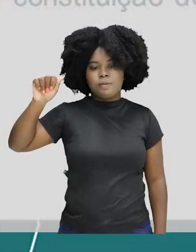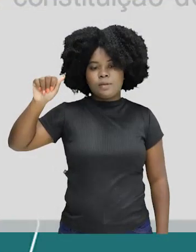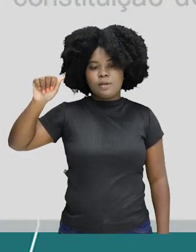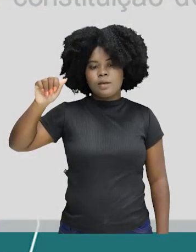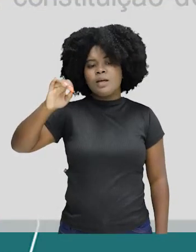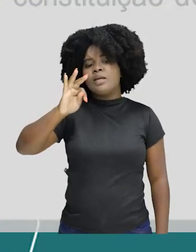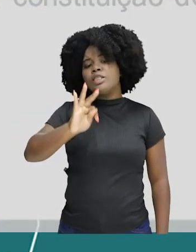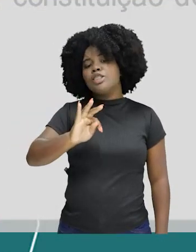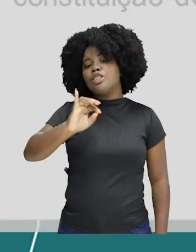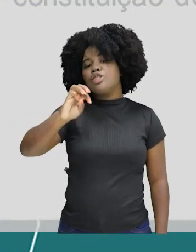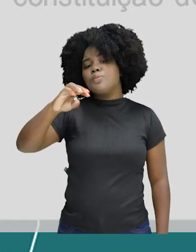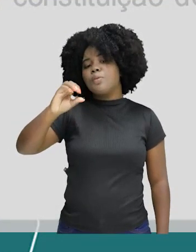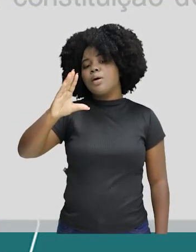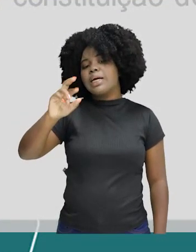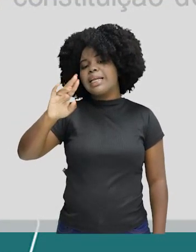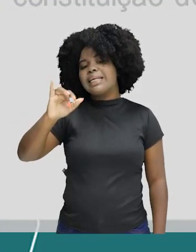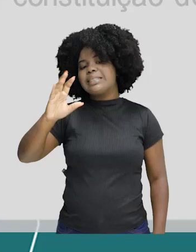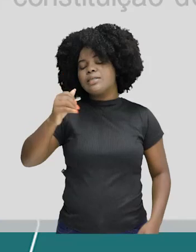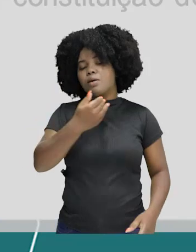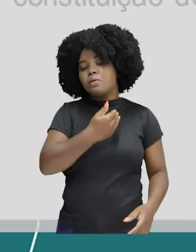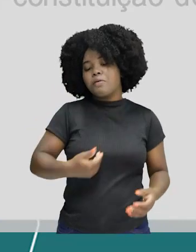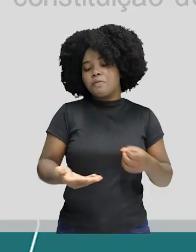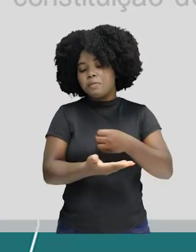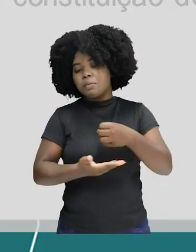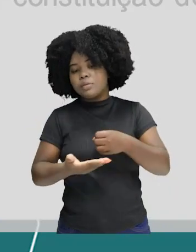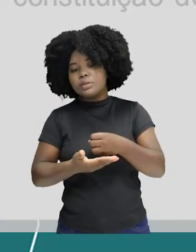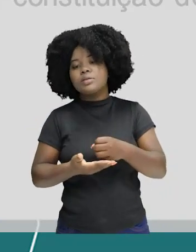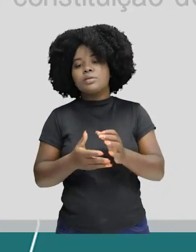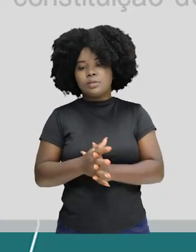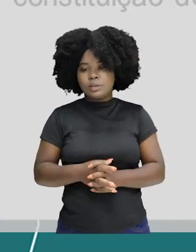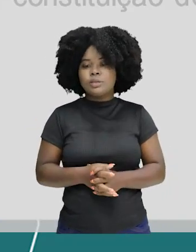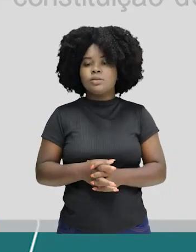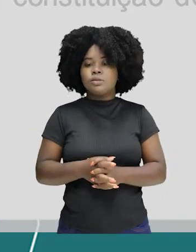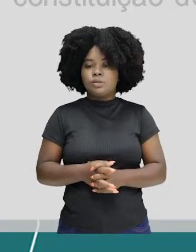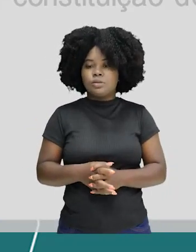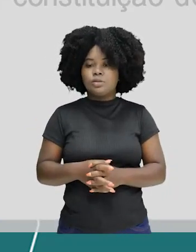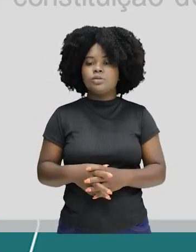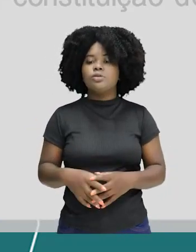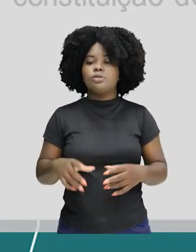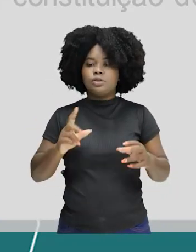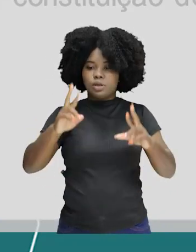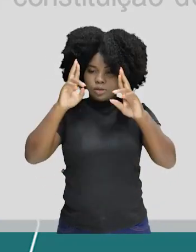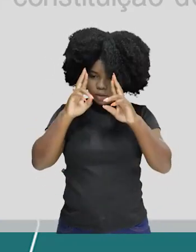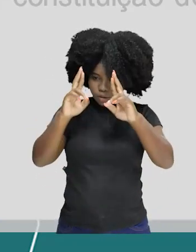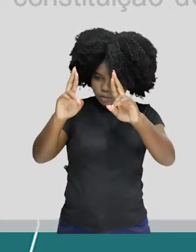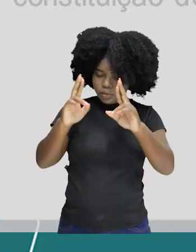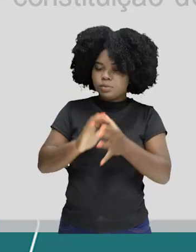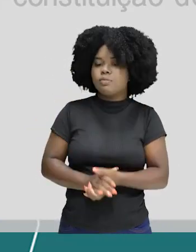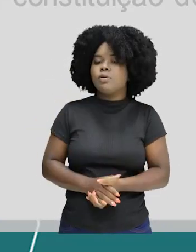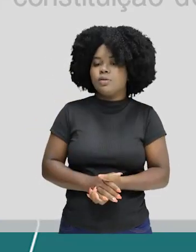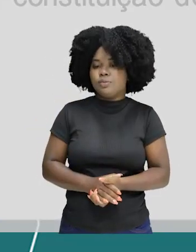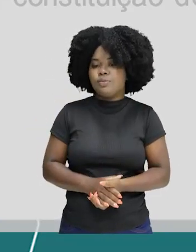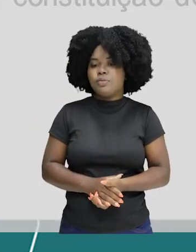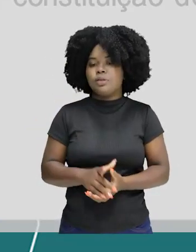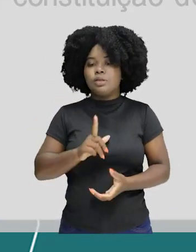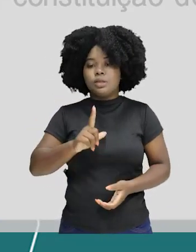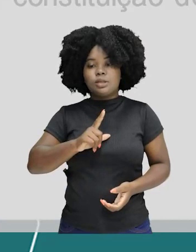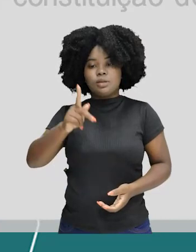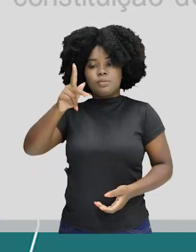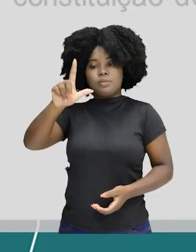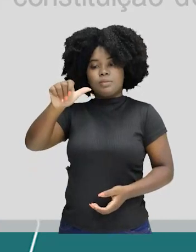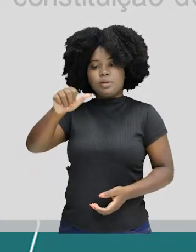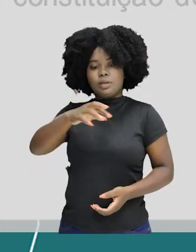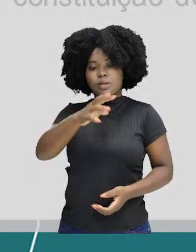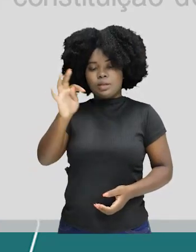Timocracia. Timocracia é um governo baseado, necessariamente, na honra. Lá em Platão, está bem estabelecido, principalmente. É o mesmo que